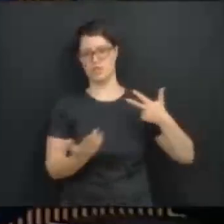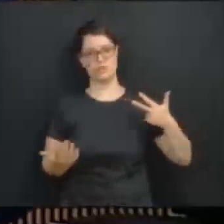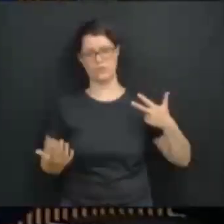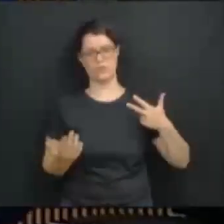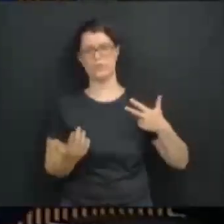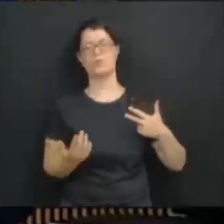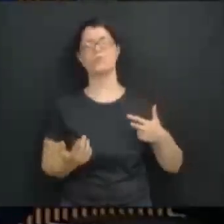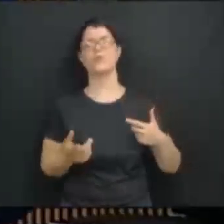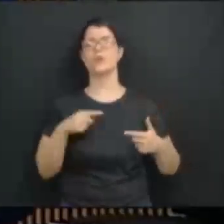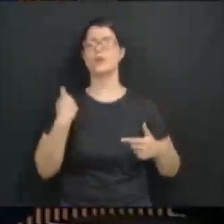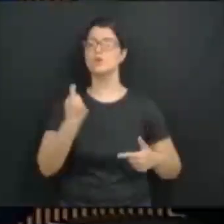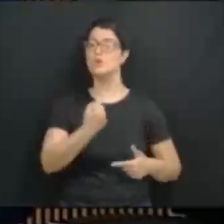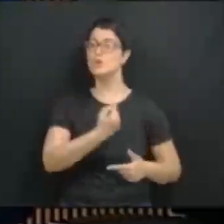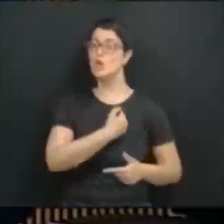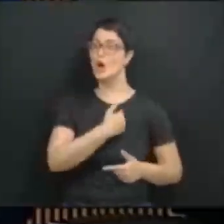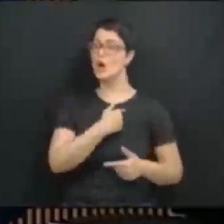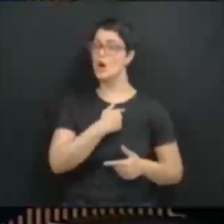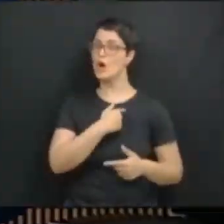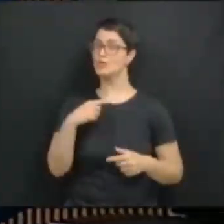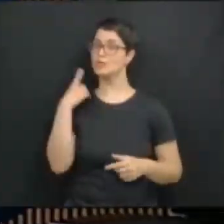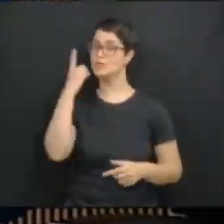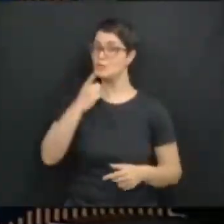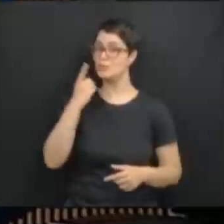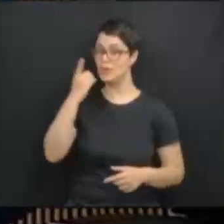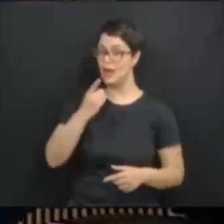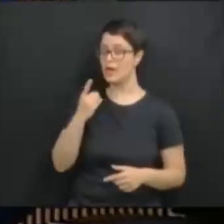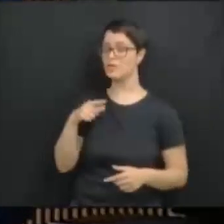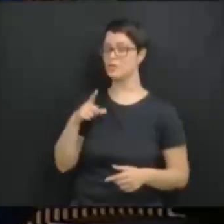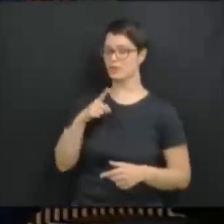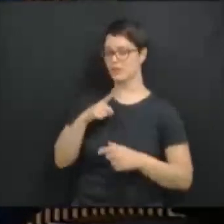não com o governador, com o povo do Paraná.